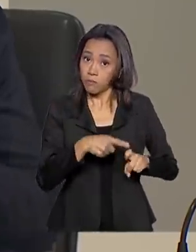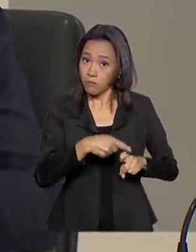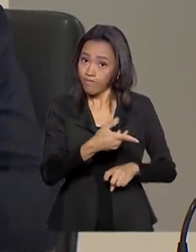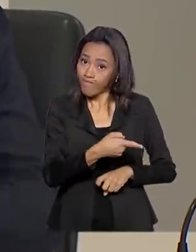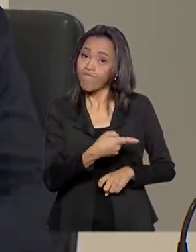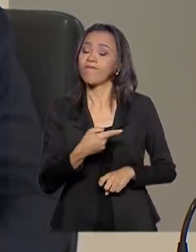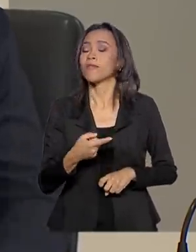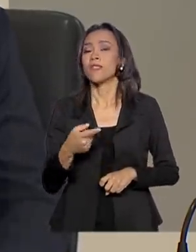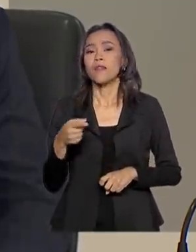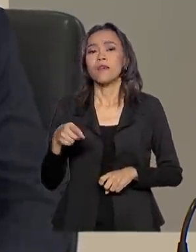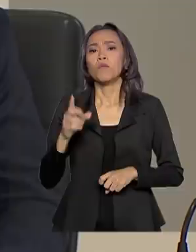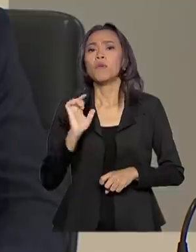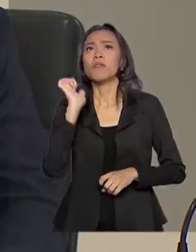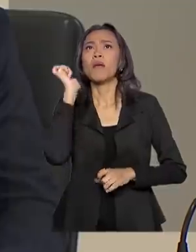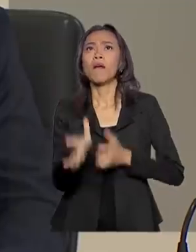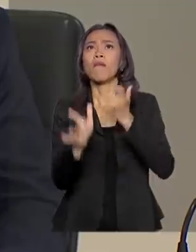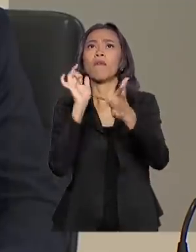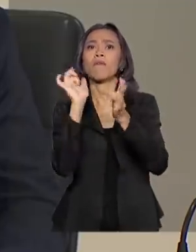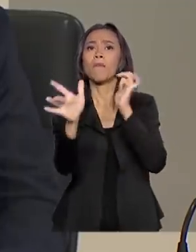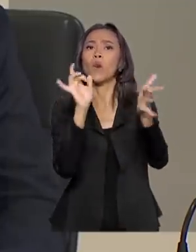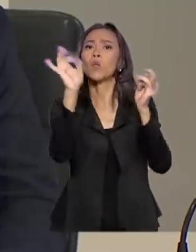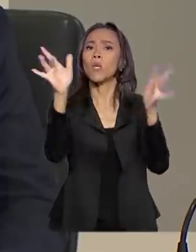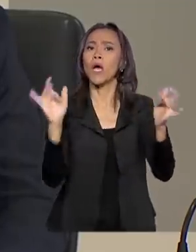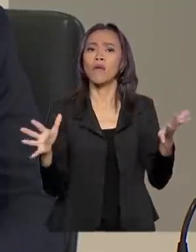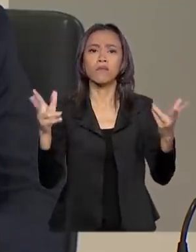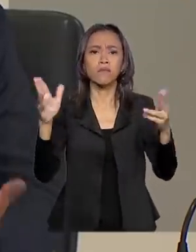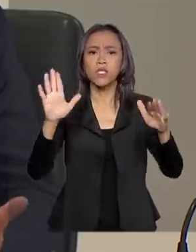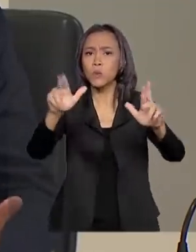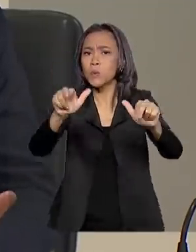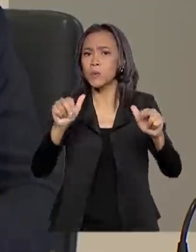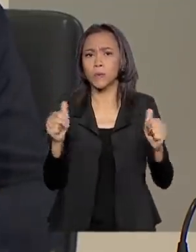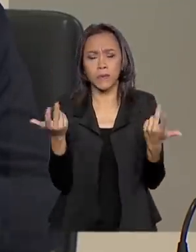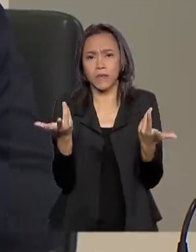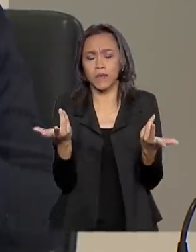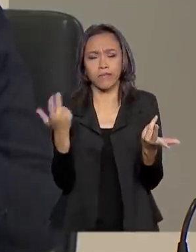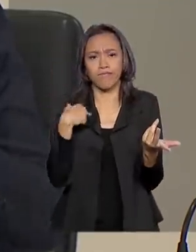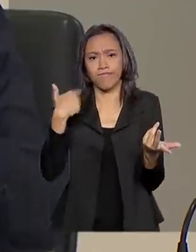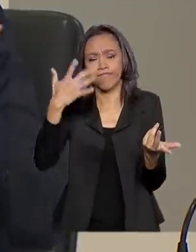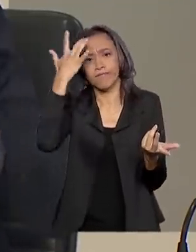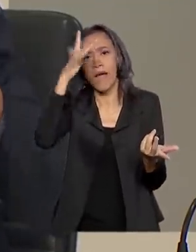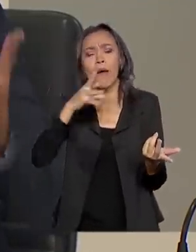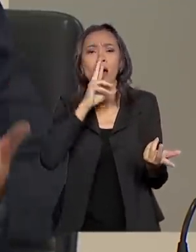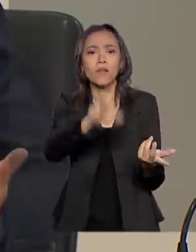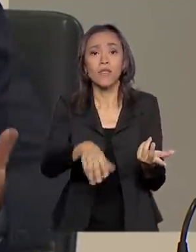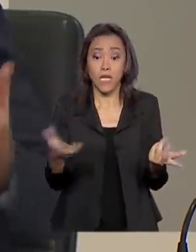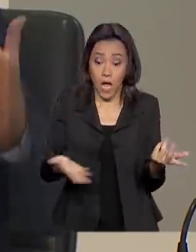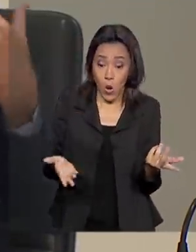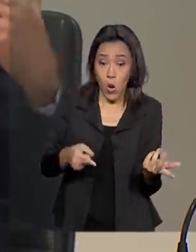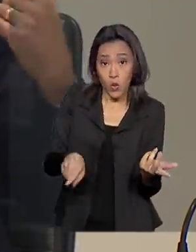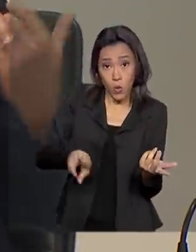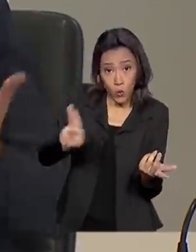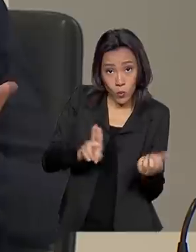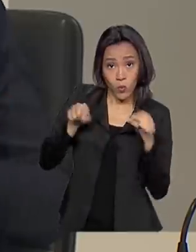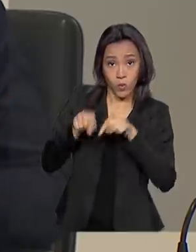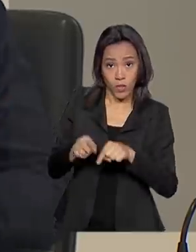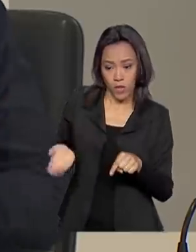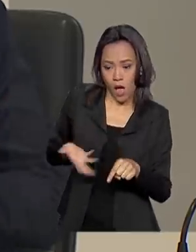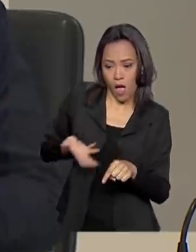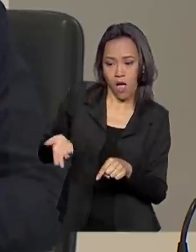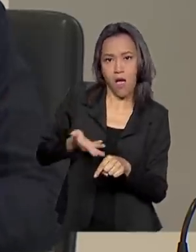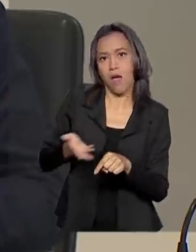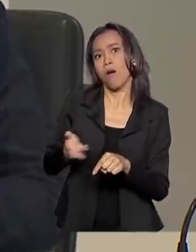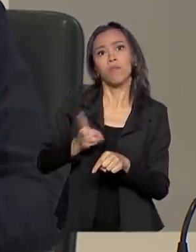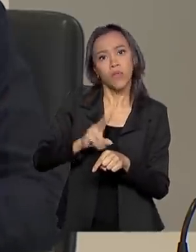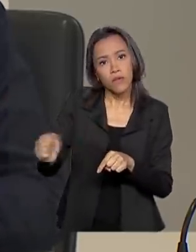represados nos estados há muito tempo e que agora, pela multiplicação da velocidade de processamento que esse